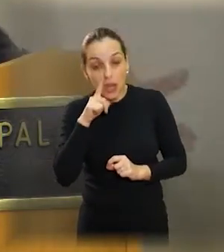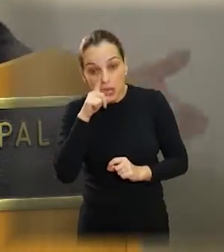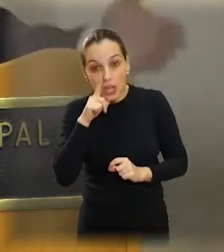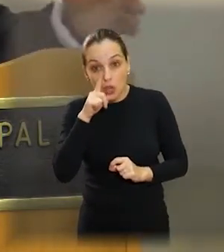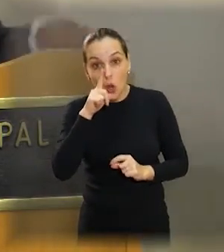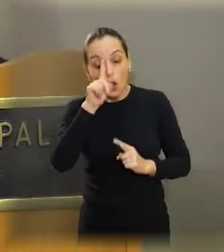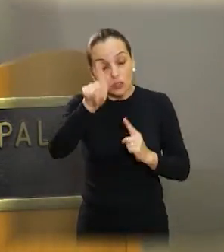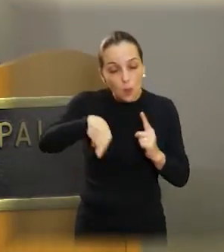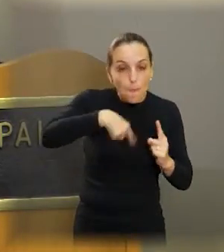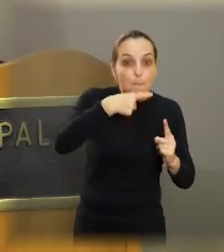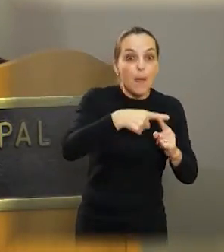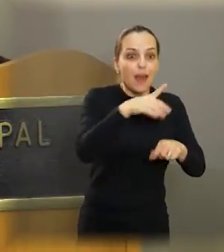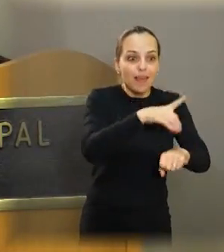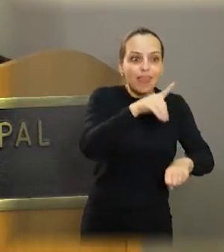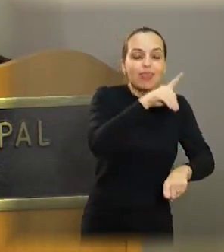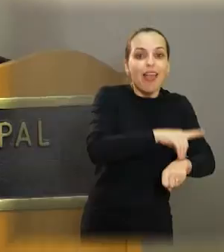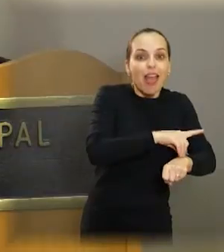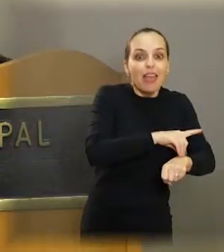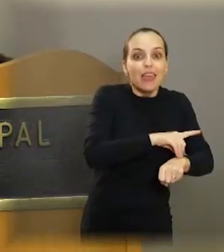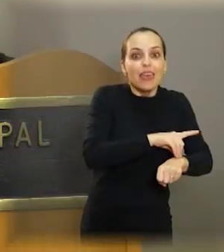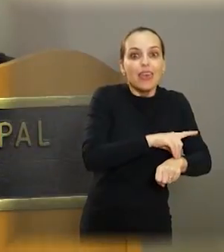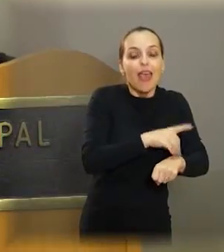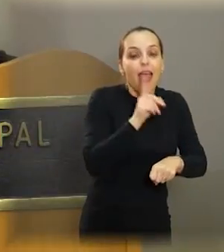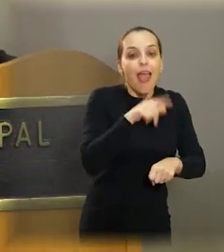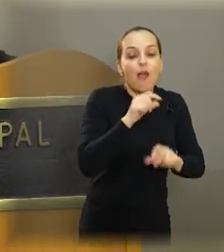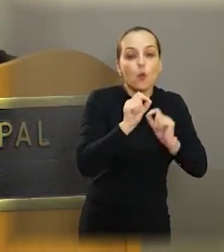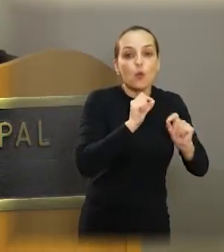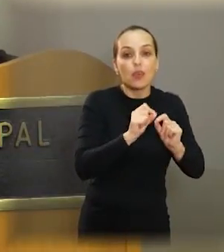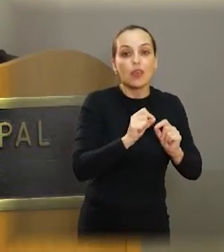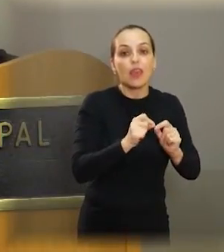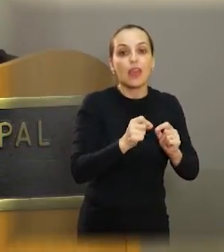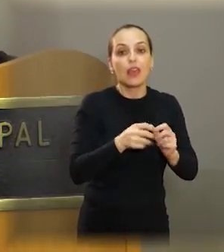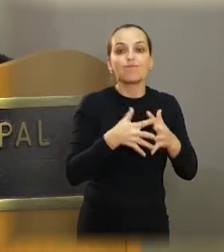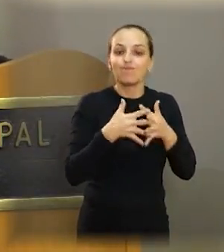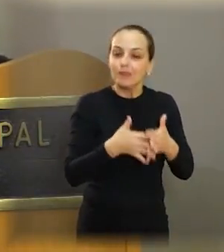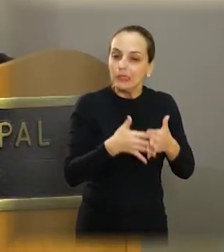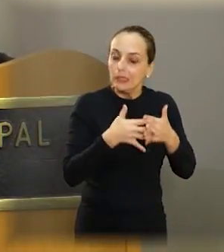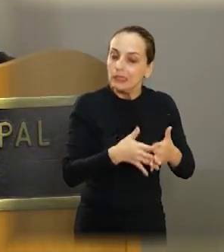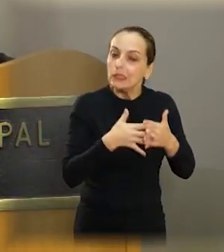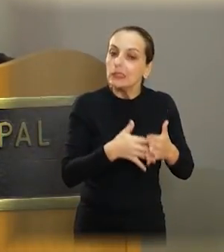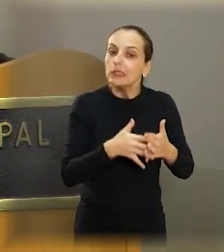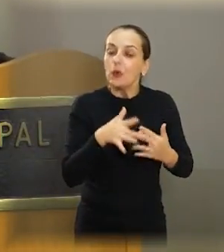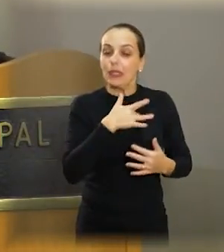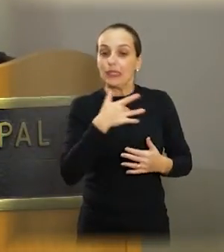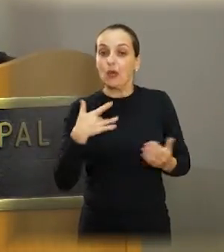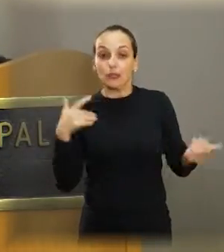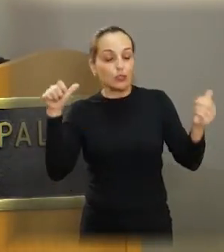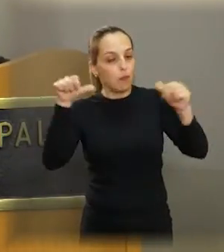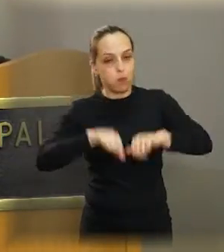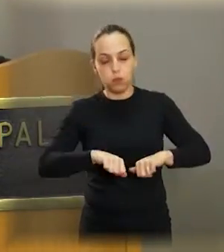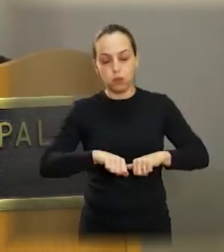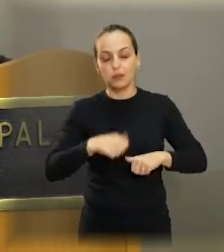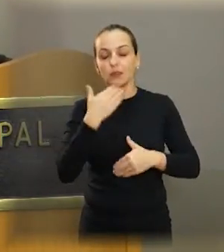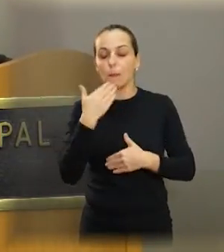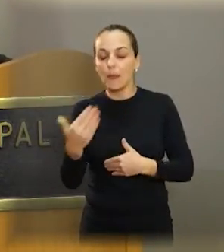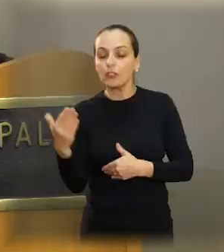complicar mais ainda. Então, estou pedindo aqui, carecidamente, para a cidade de Araraquara, para a população, para ajudar,